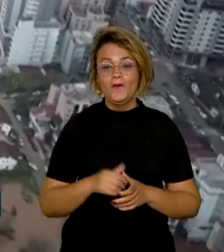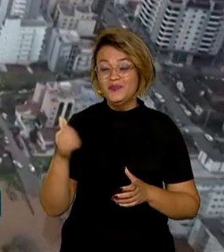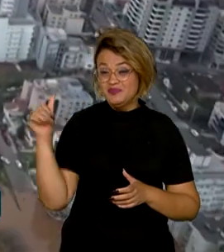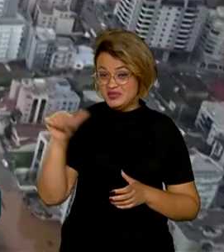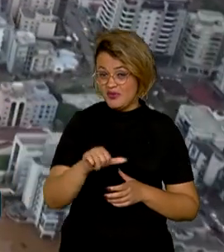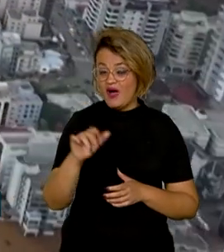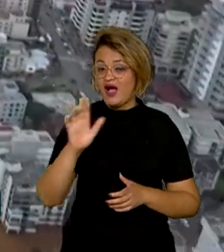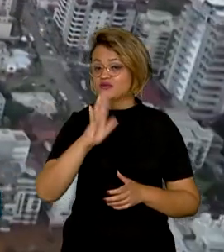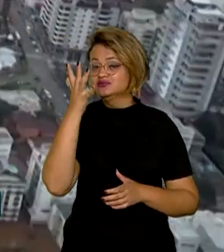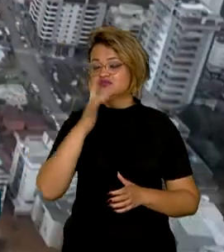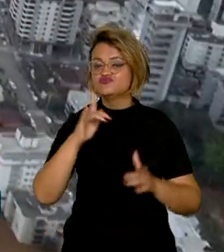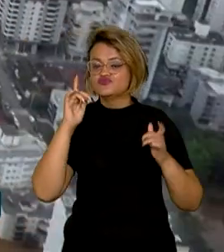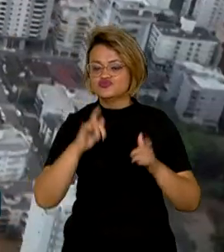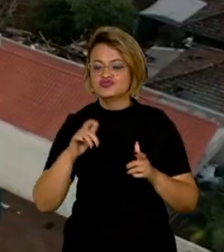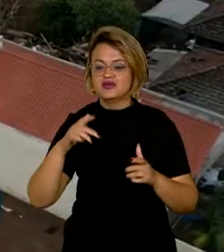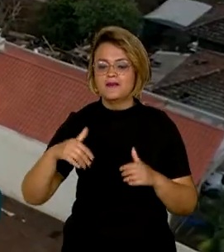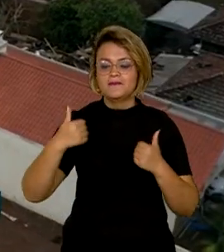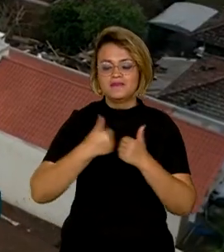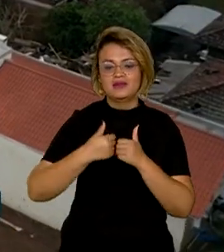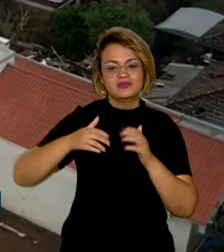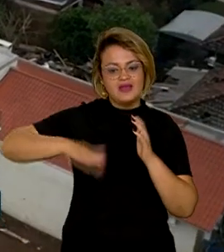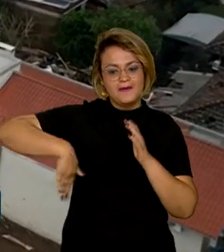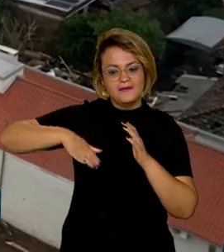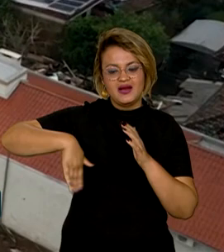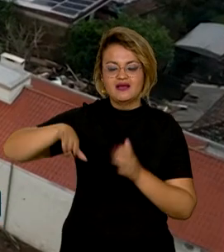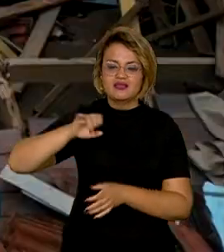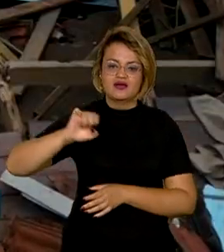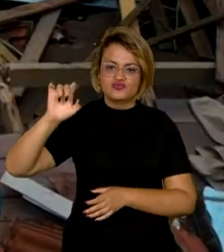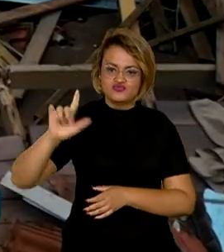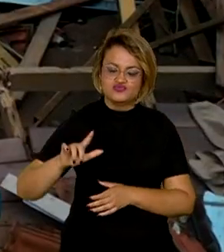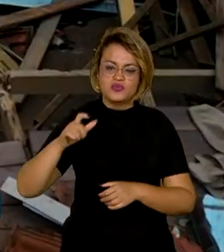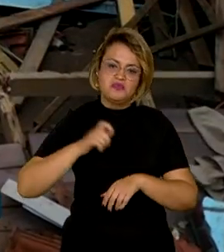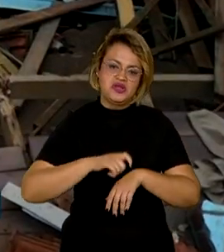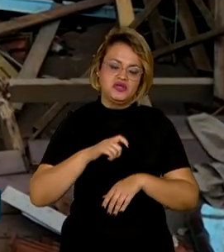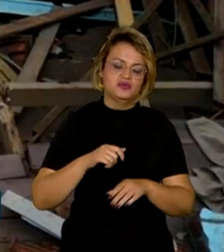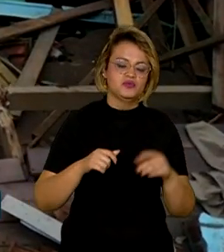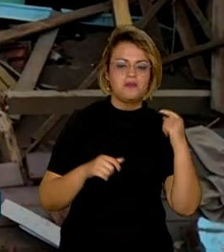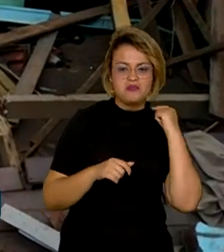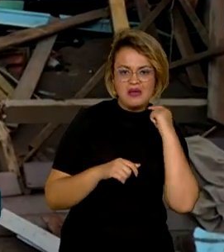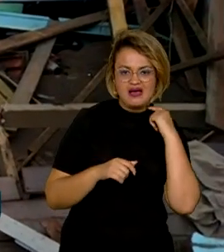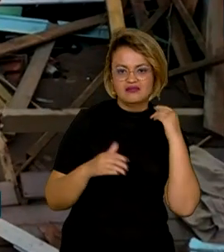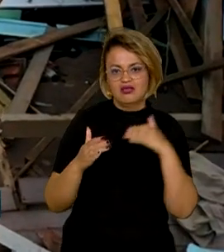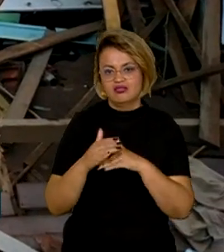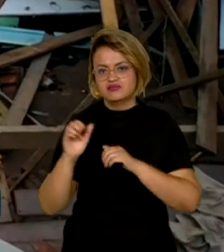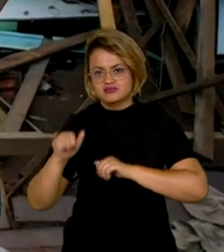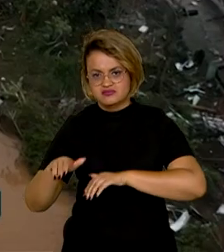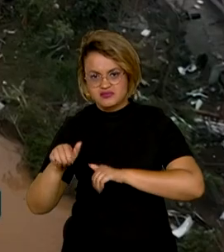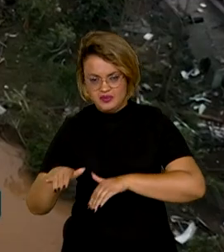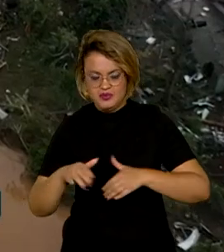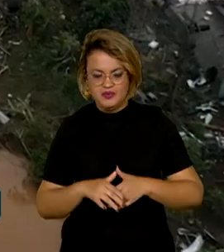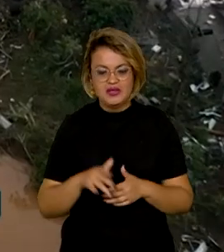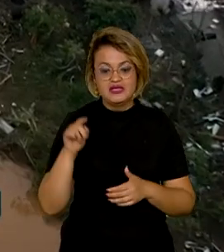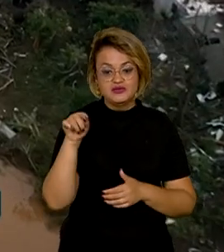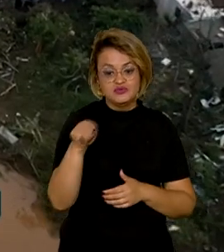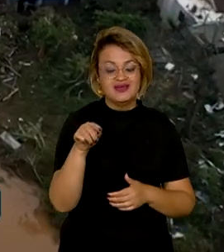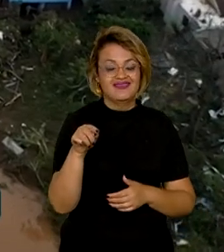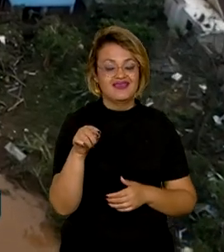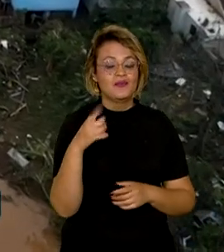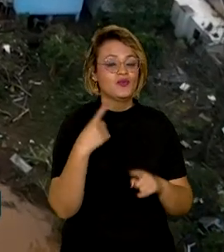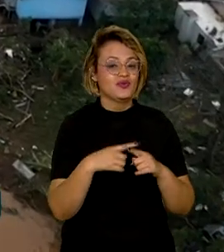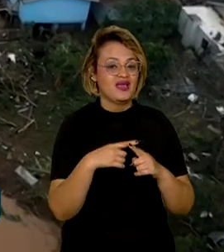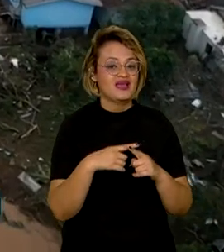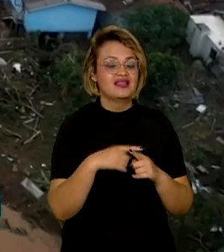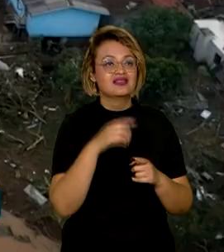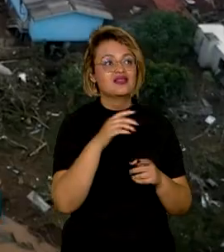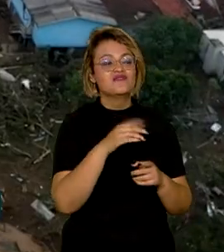fortes costumam ocorrer na costa da região sul do Brasil, no período entre maio e setembro. Isso decorre da diferença